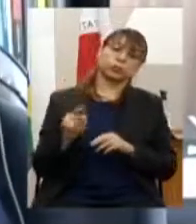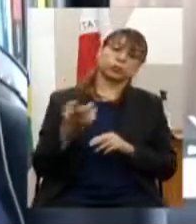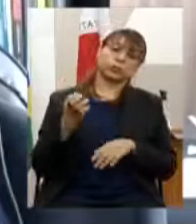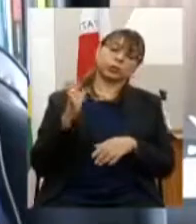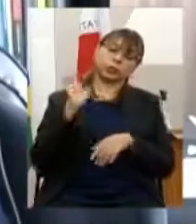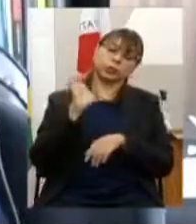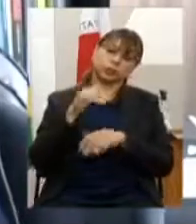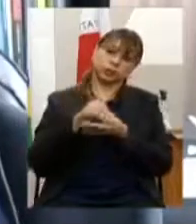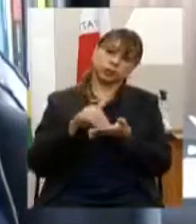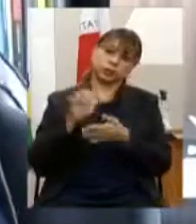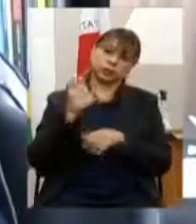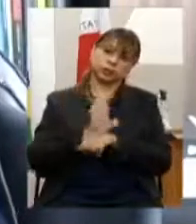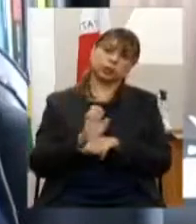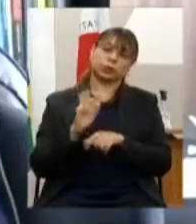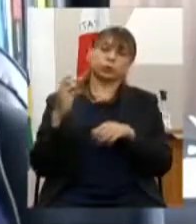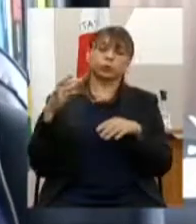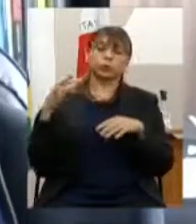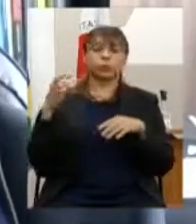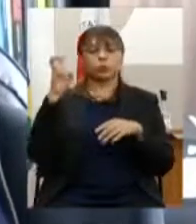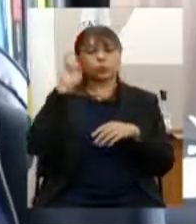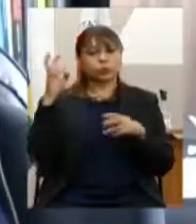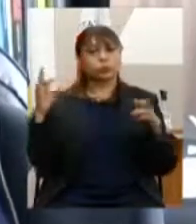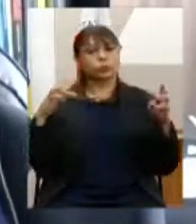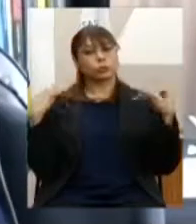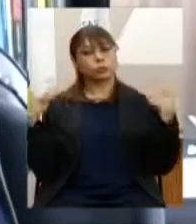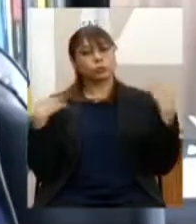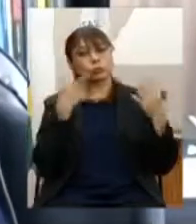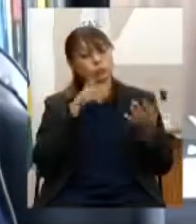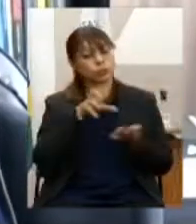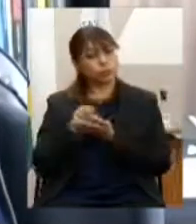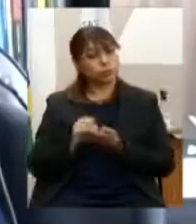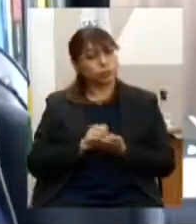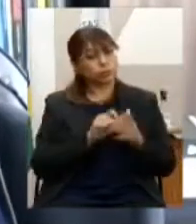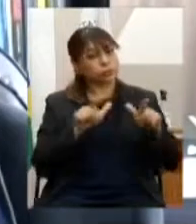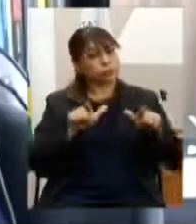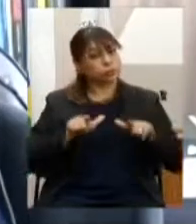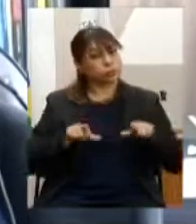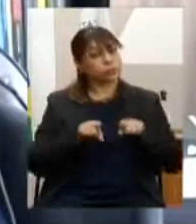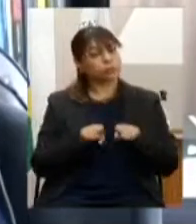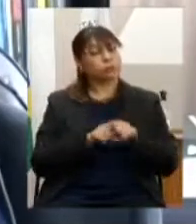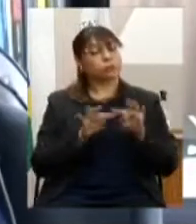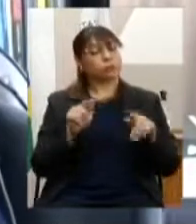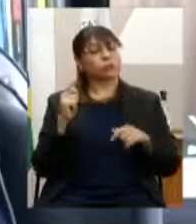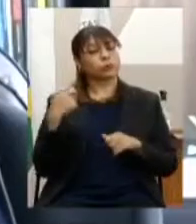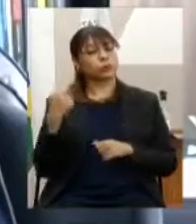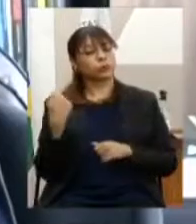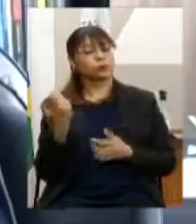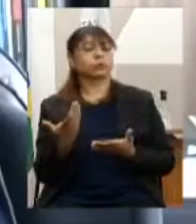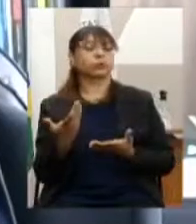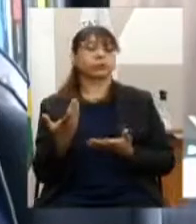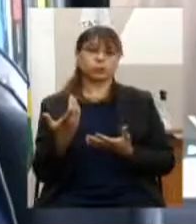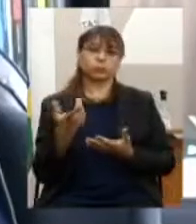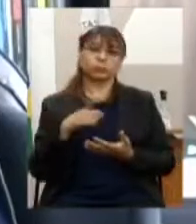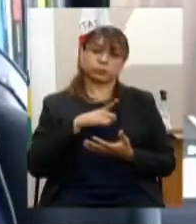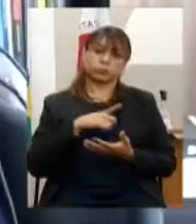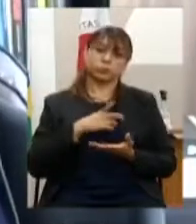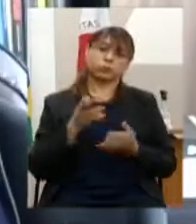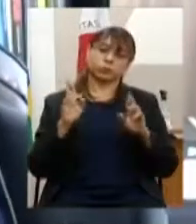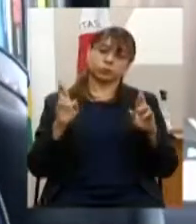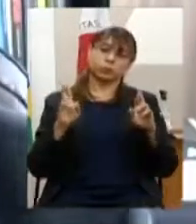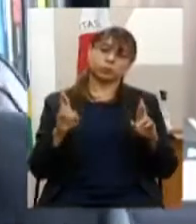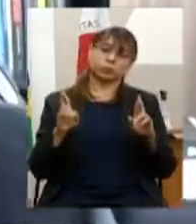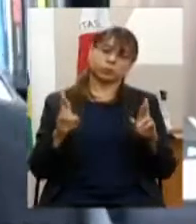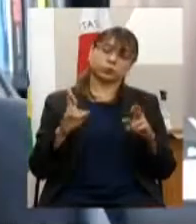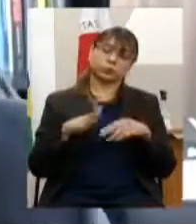turismo com a finalidade de realizar cadastramento e certificação dos artistas e fazedores de cultura do estado de Minas Gerais